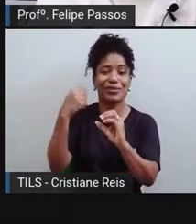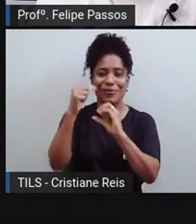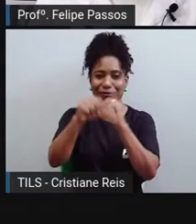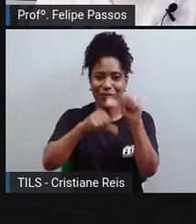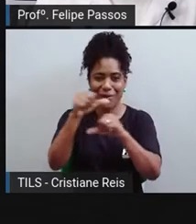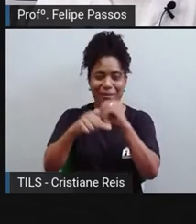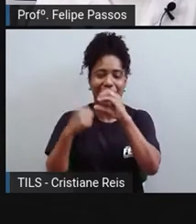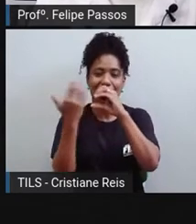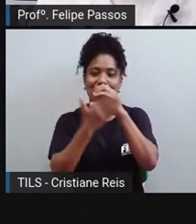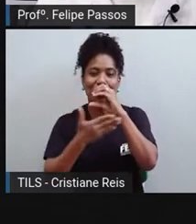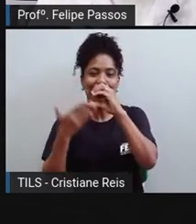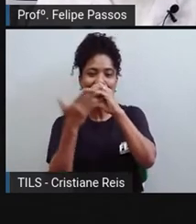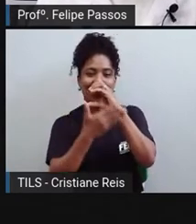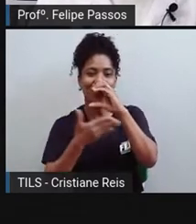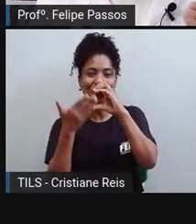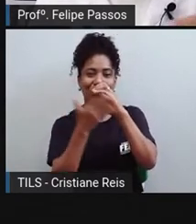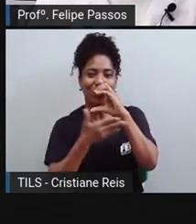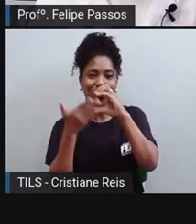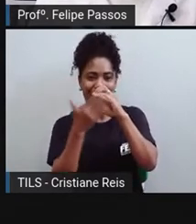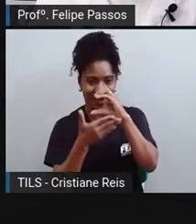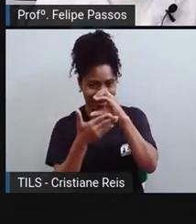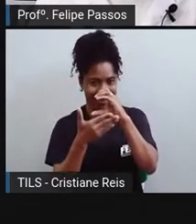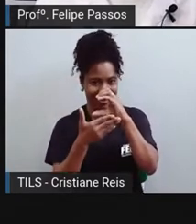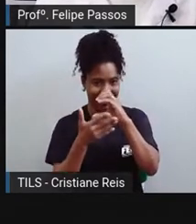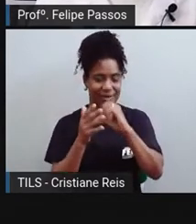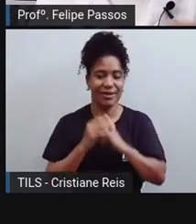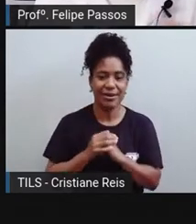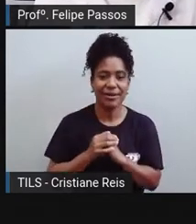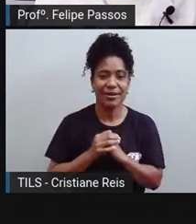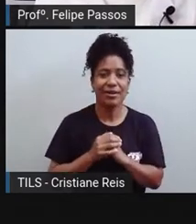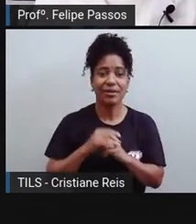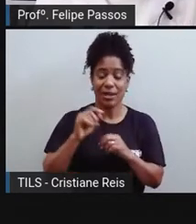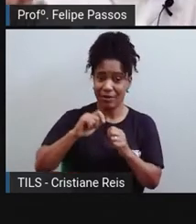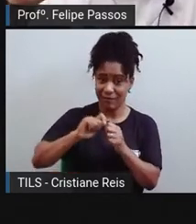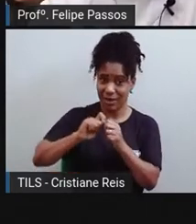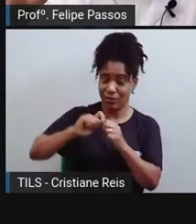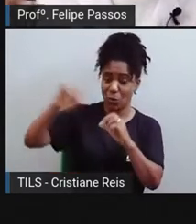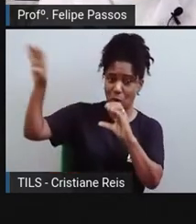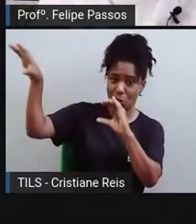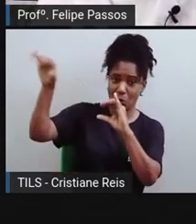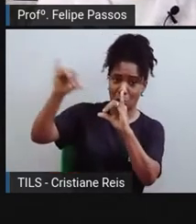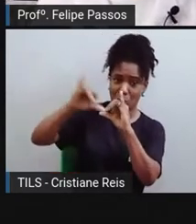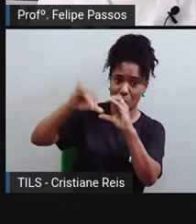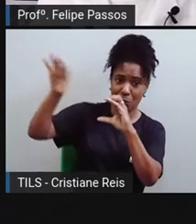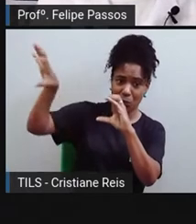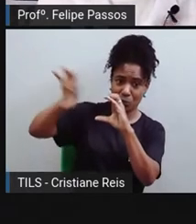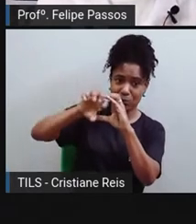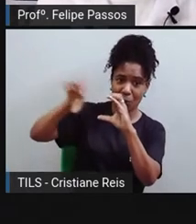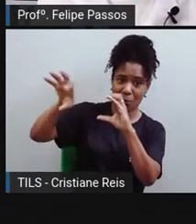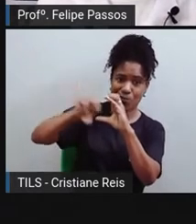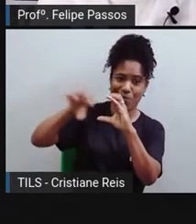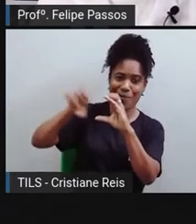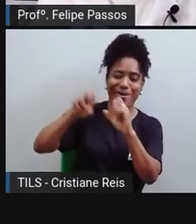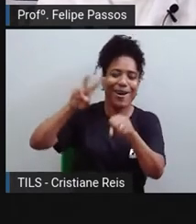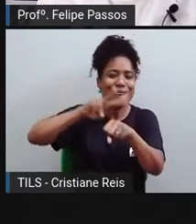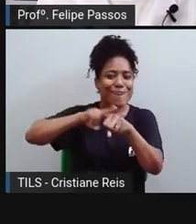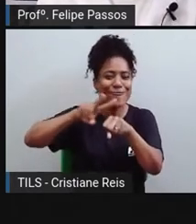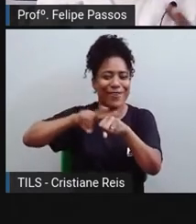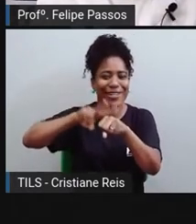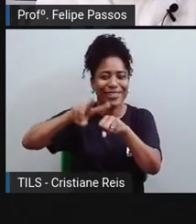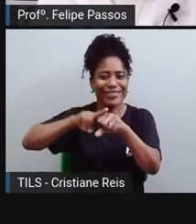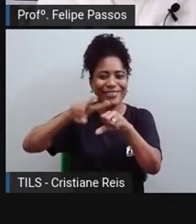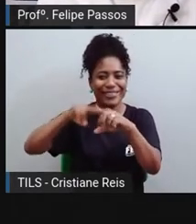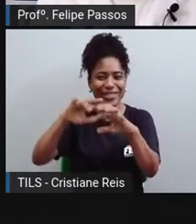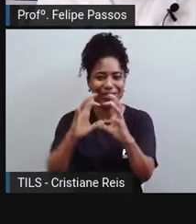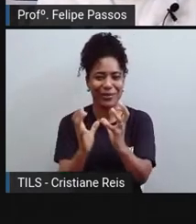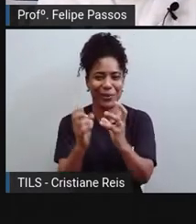Até aí tudo bem. A planta fez fotossíntese, ela encheu a própria barriga, né? Digamos assim, entre aspas. E